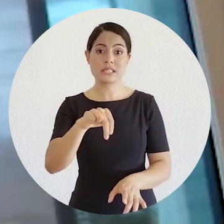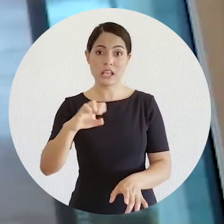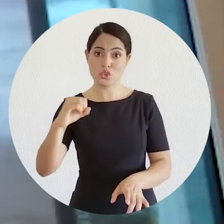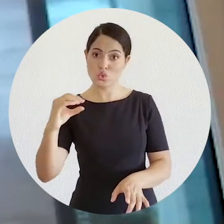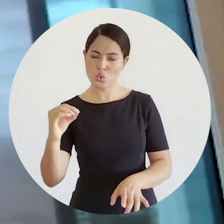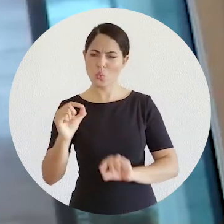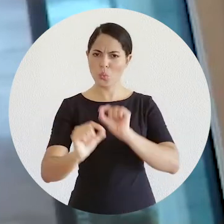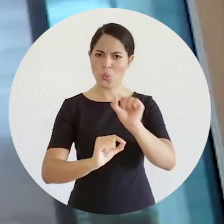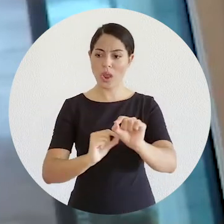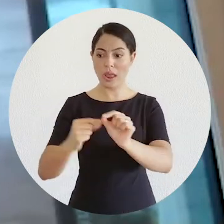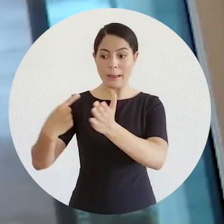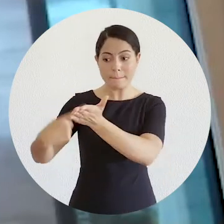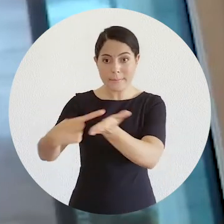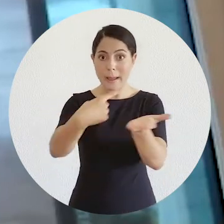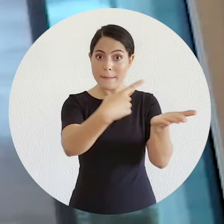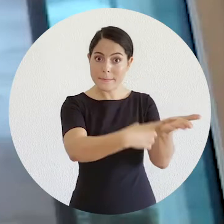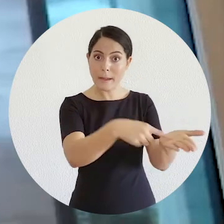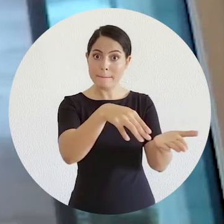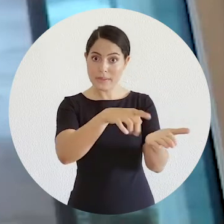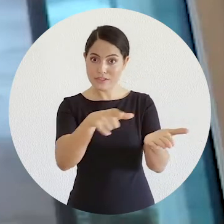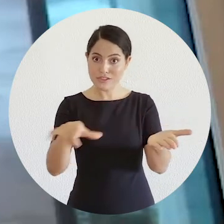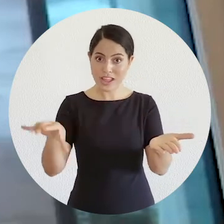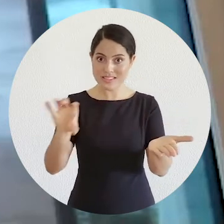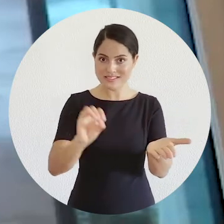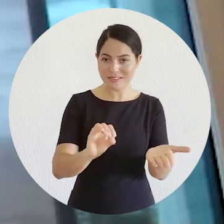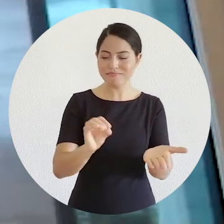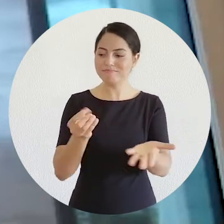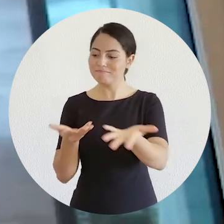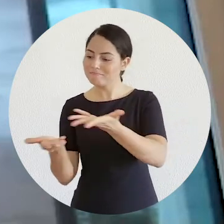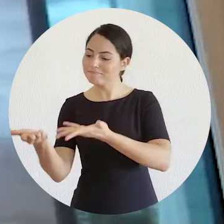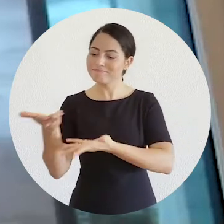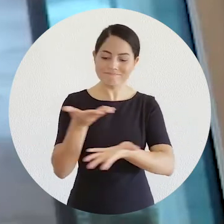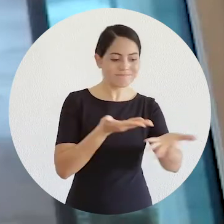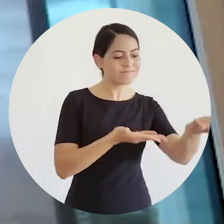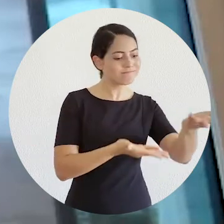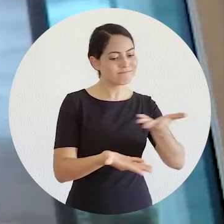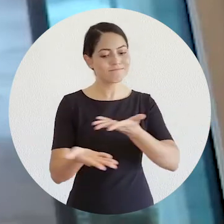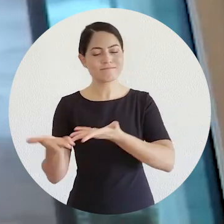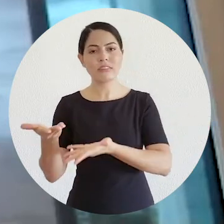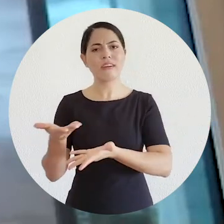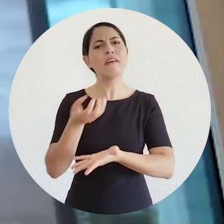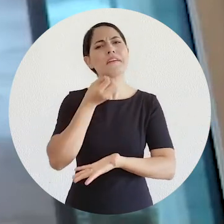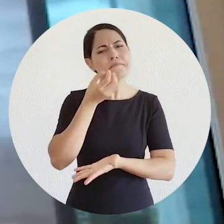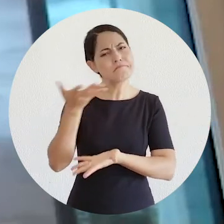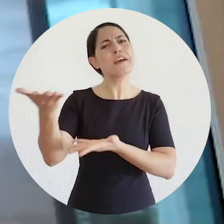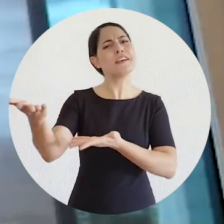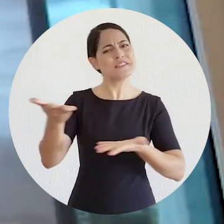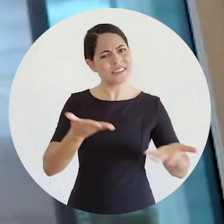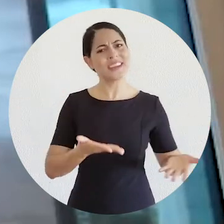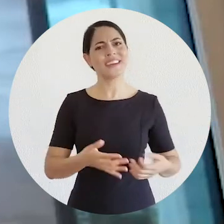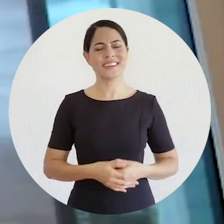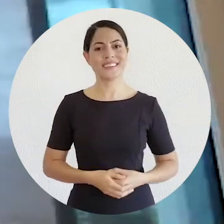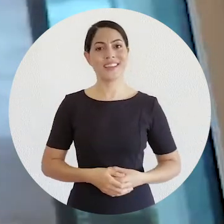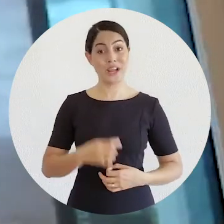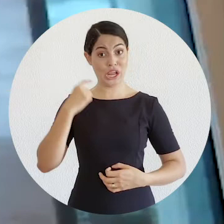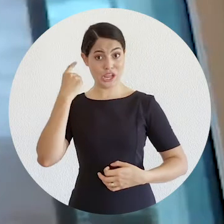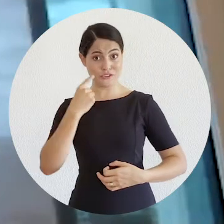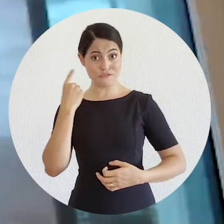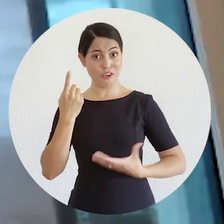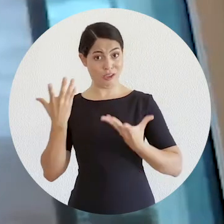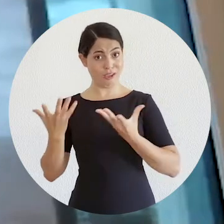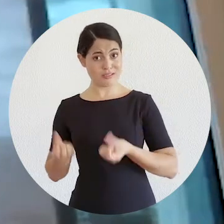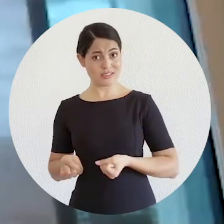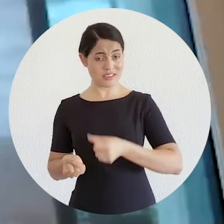mediação tem sido muito bem-vinda e acolhida tanto pelos advogados quanto pelos clientes.